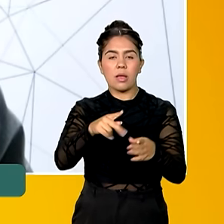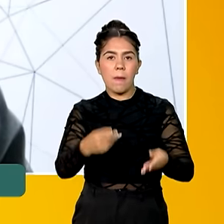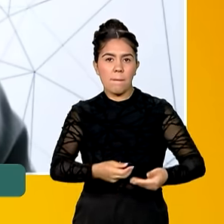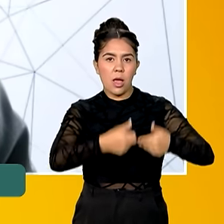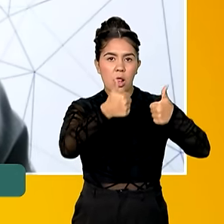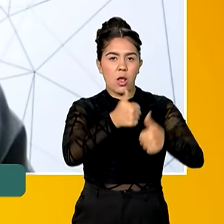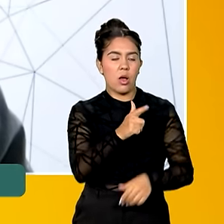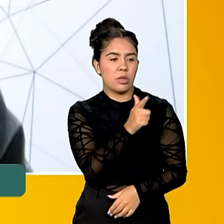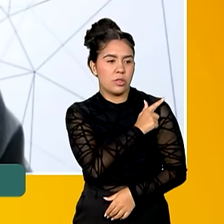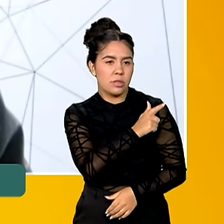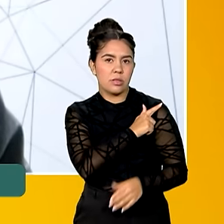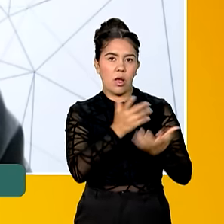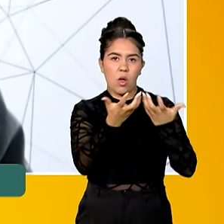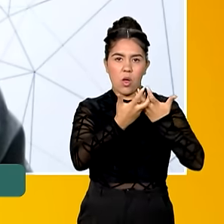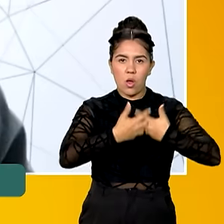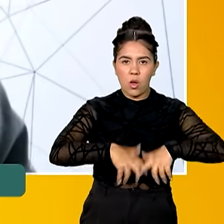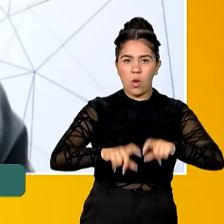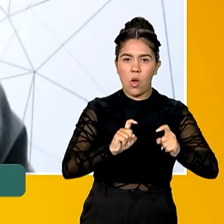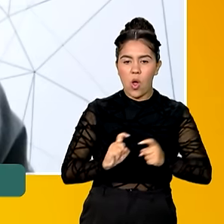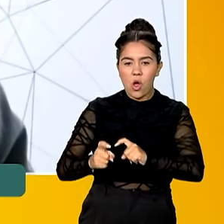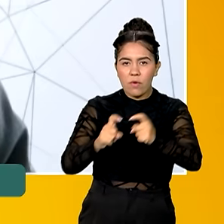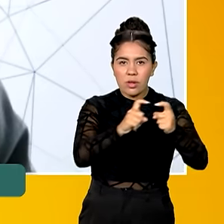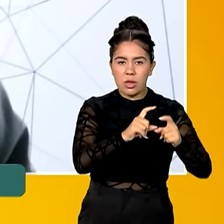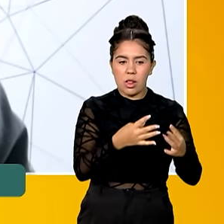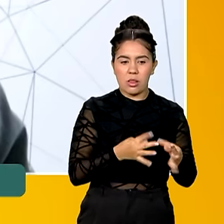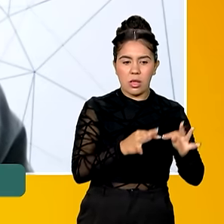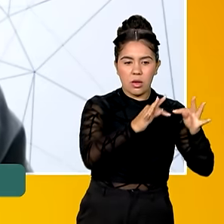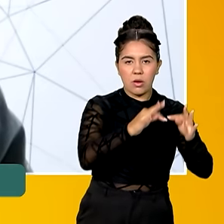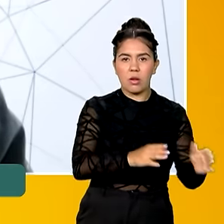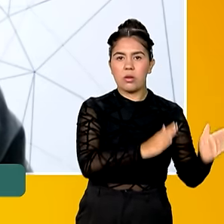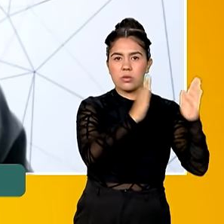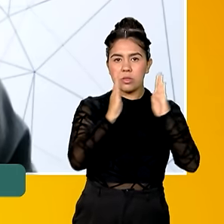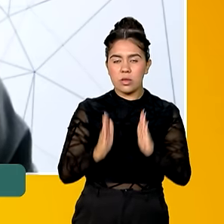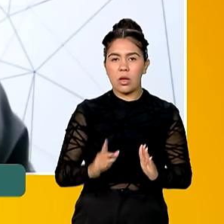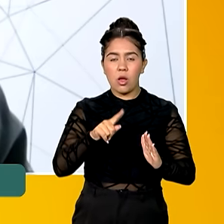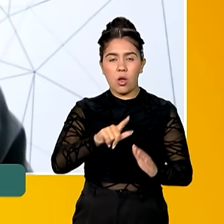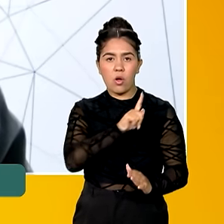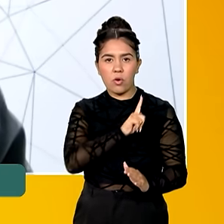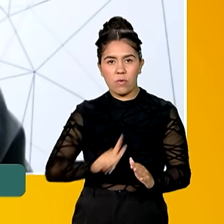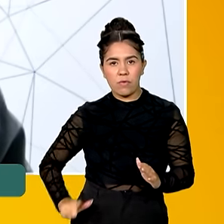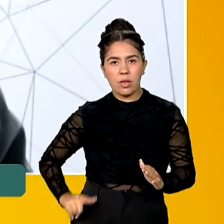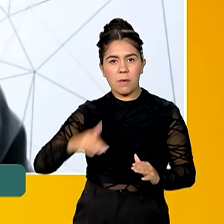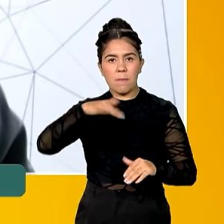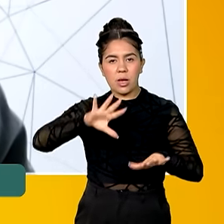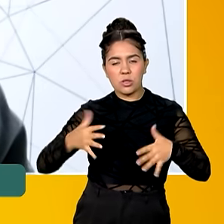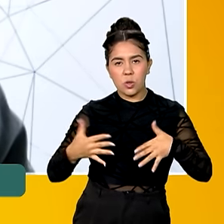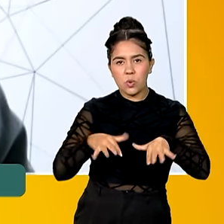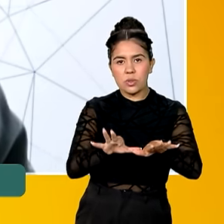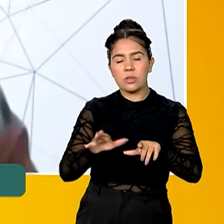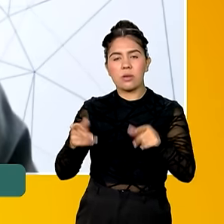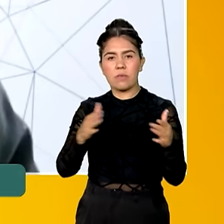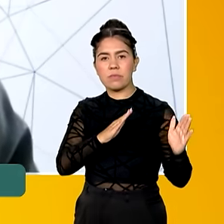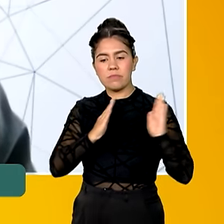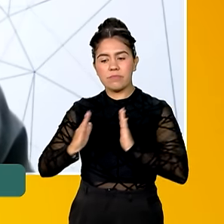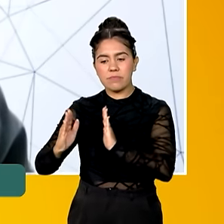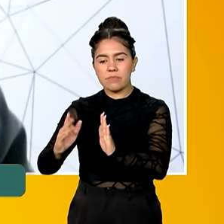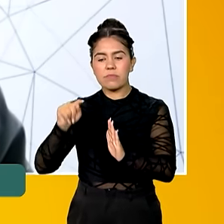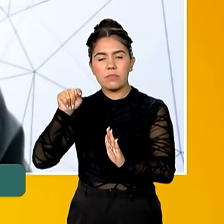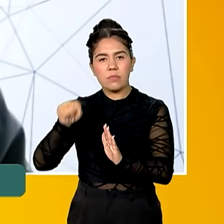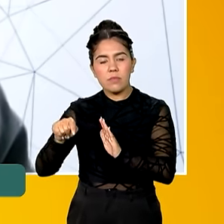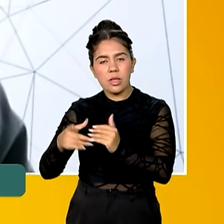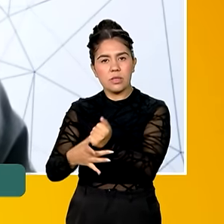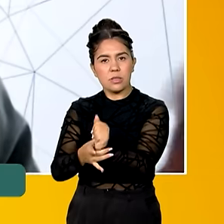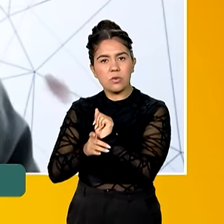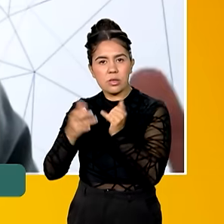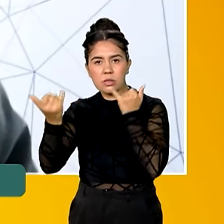gestão e governança de tecnologia, governo mais inclusivo, segurança da informação, uso inteligente de dados,